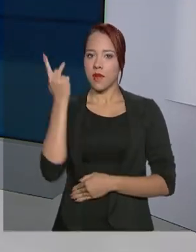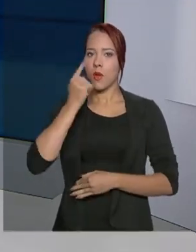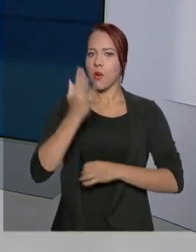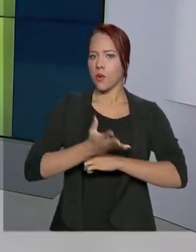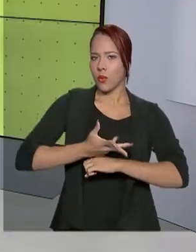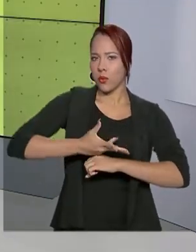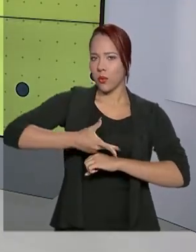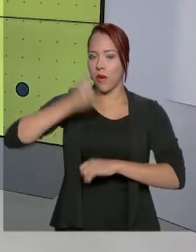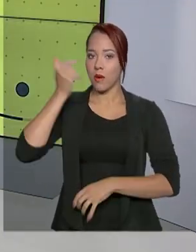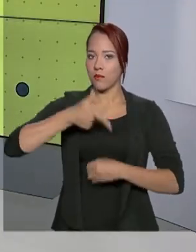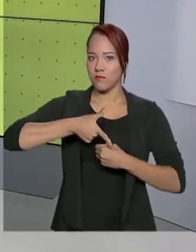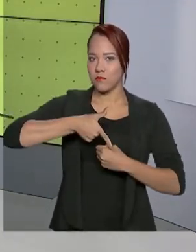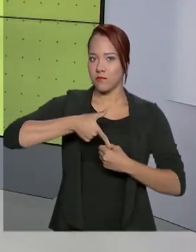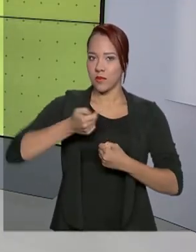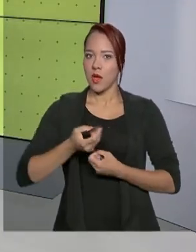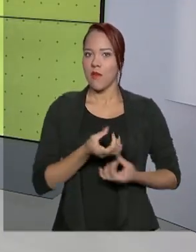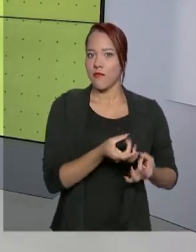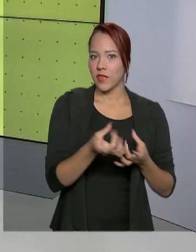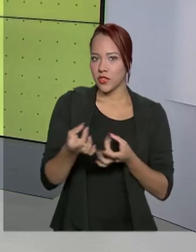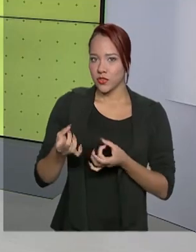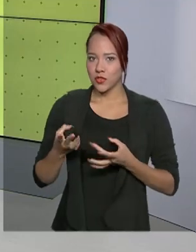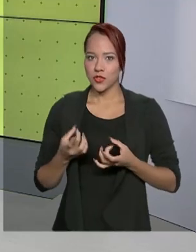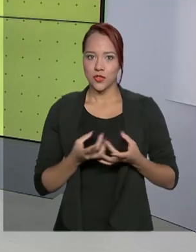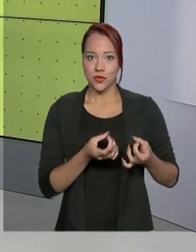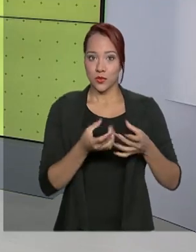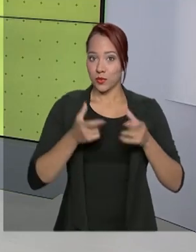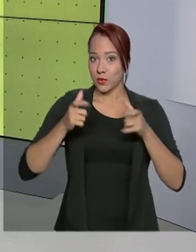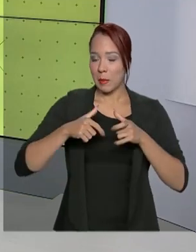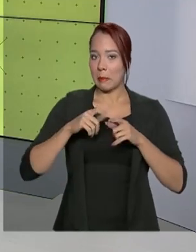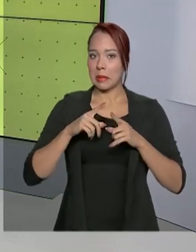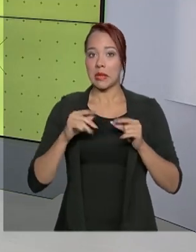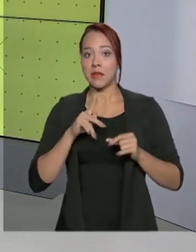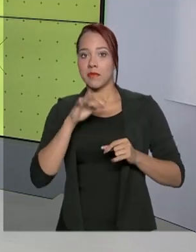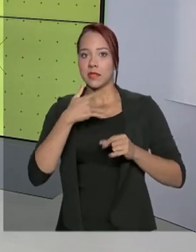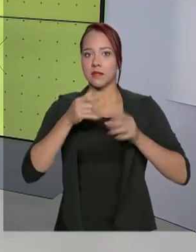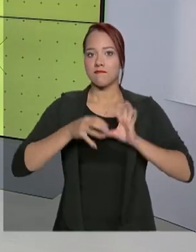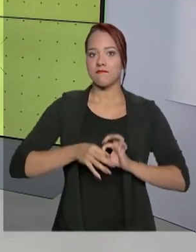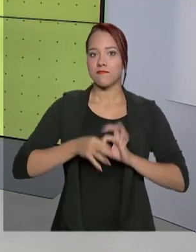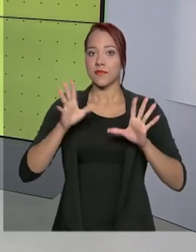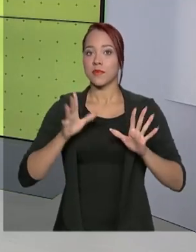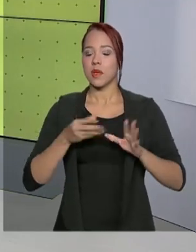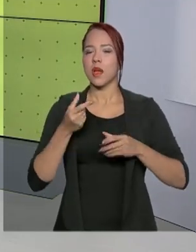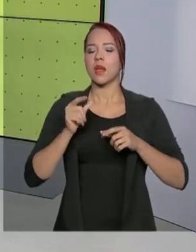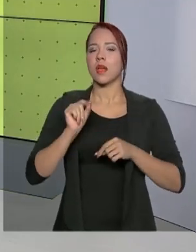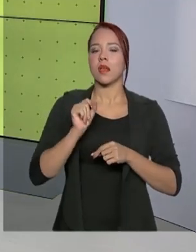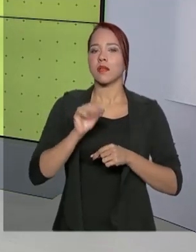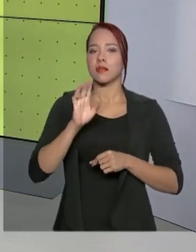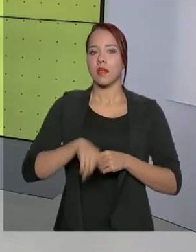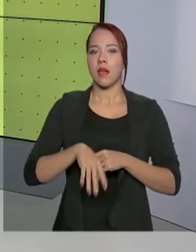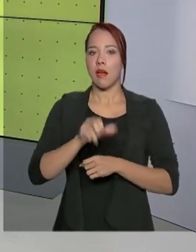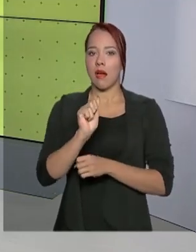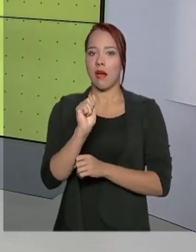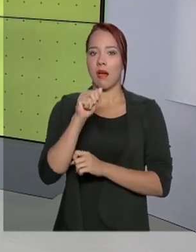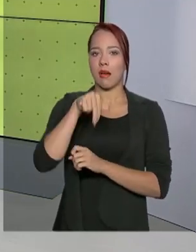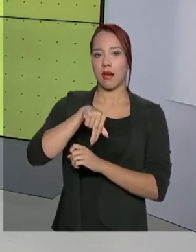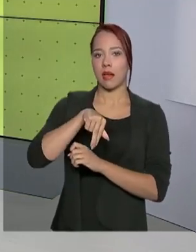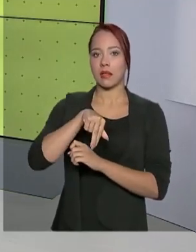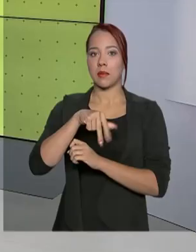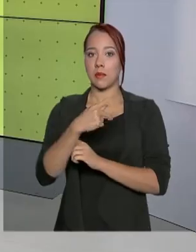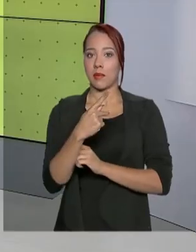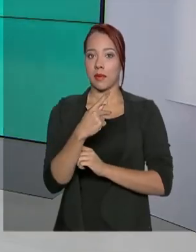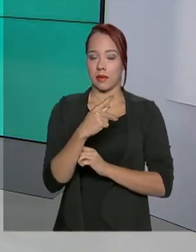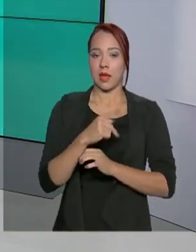combustíveis comercializados pelos postos. A novidade foi lançada pela Agência Nacional do Petróleo e estará disponível para o